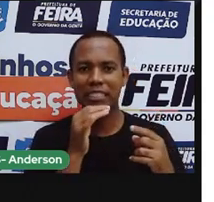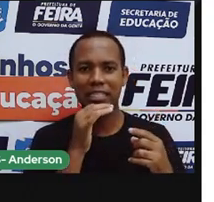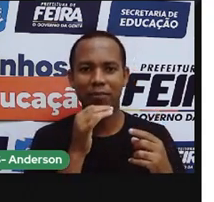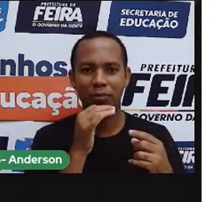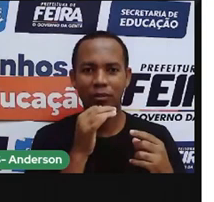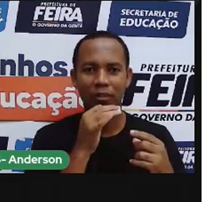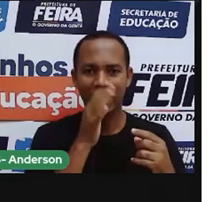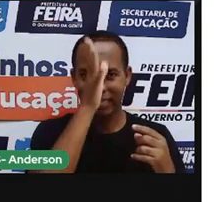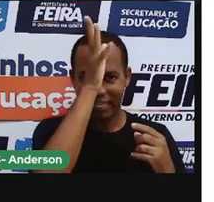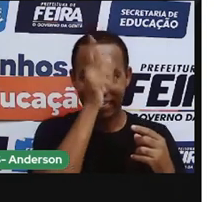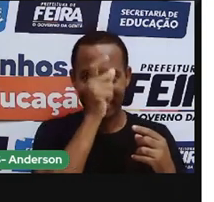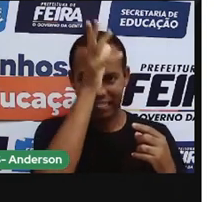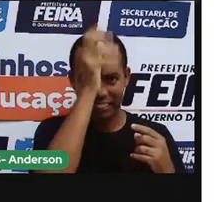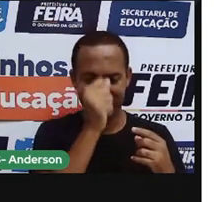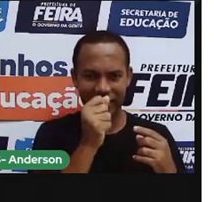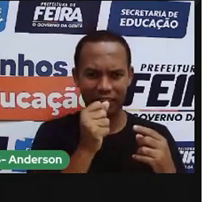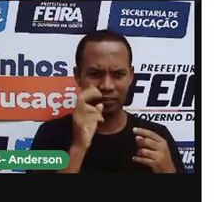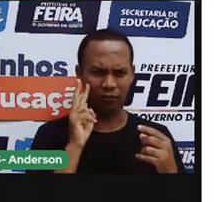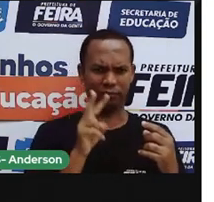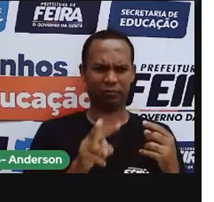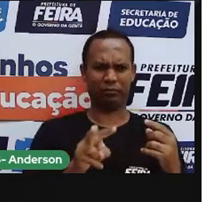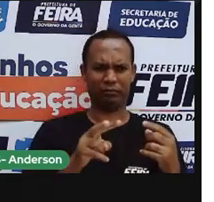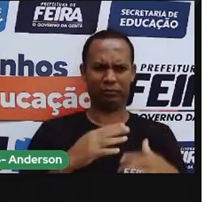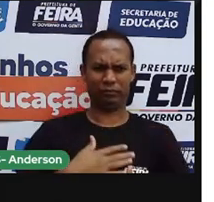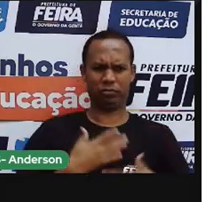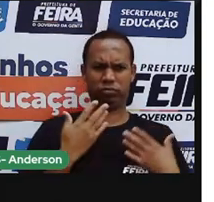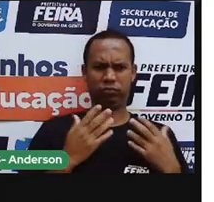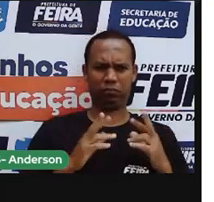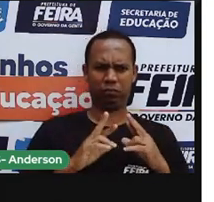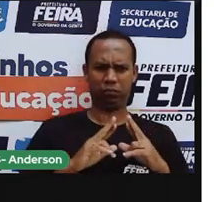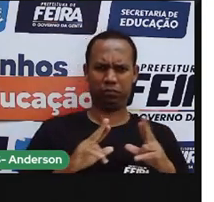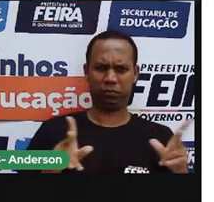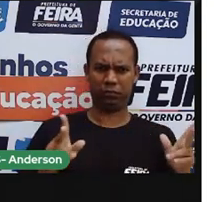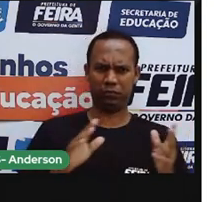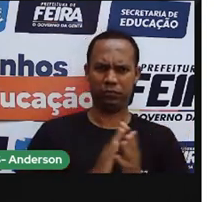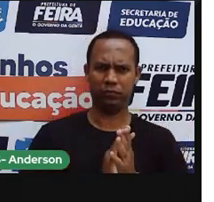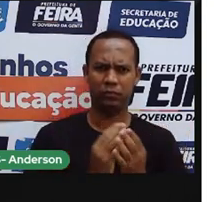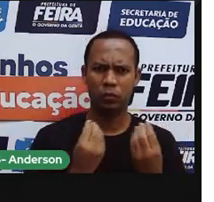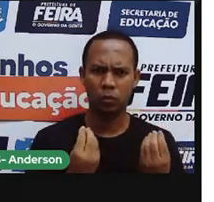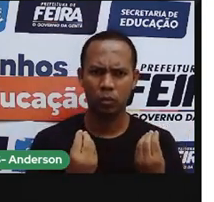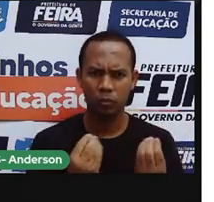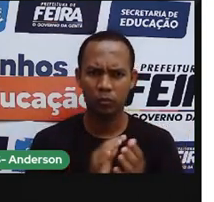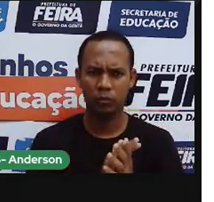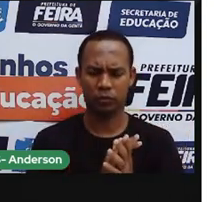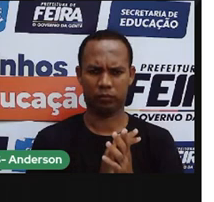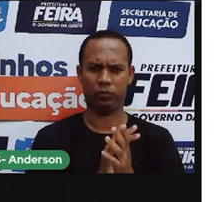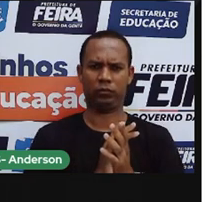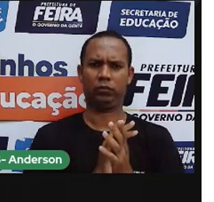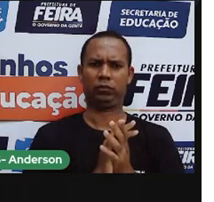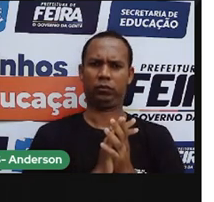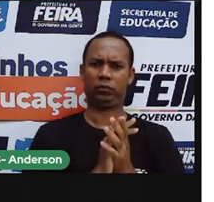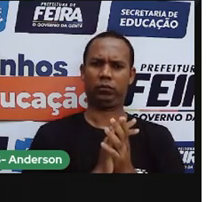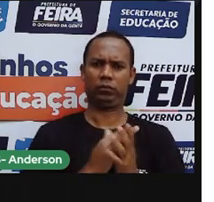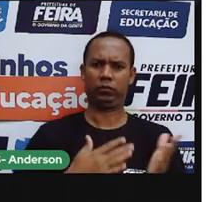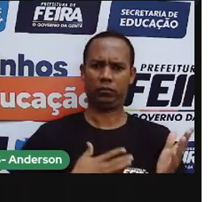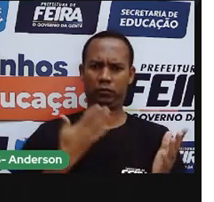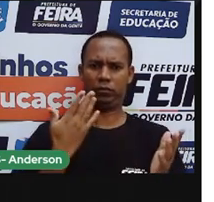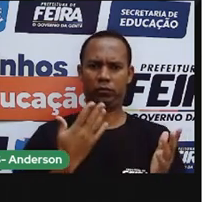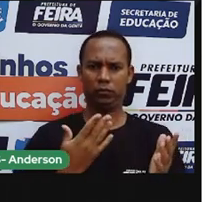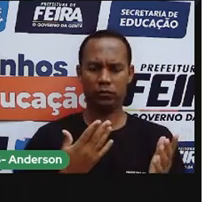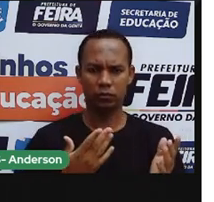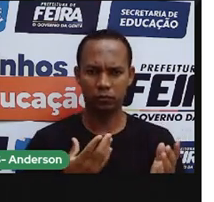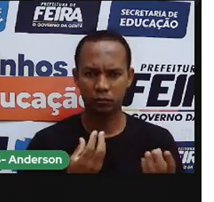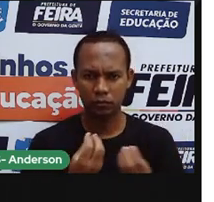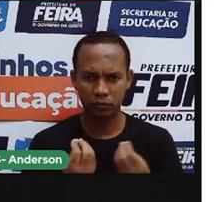brasileiro. Então, eles têm essa estranheza, e isso está relatado na carta, que eles se assustam